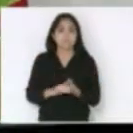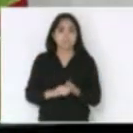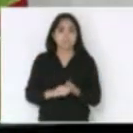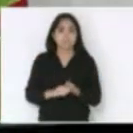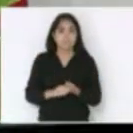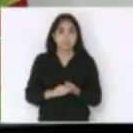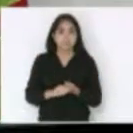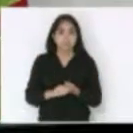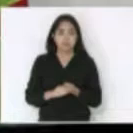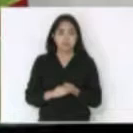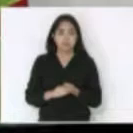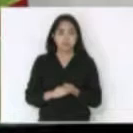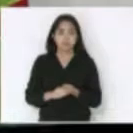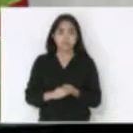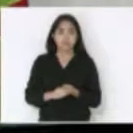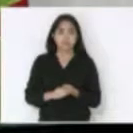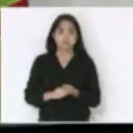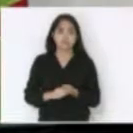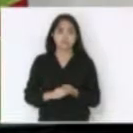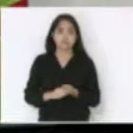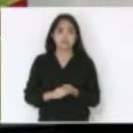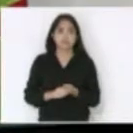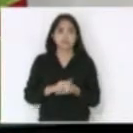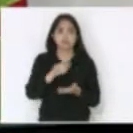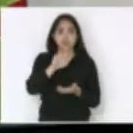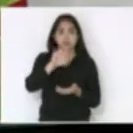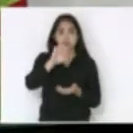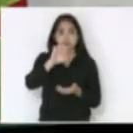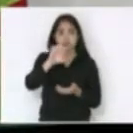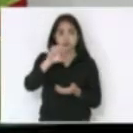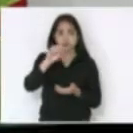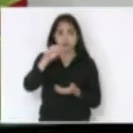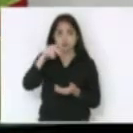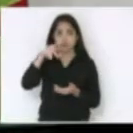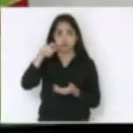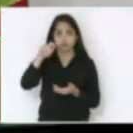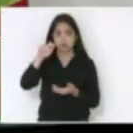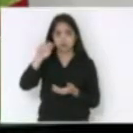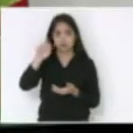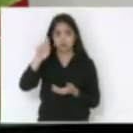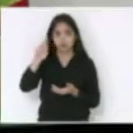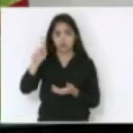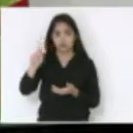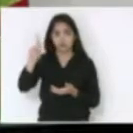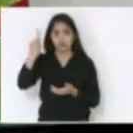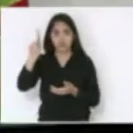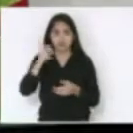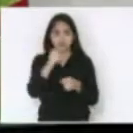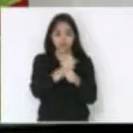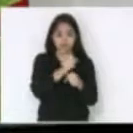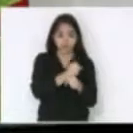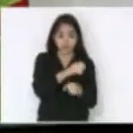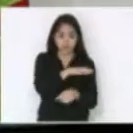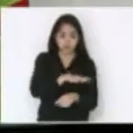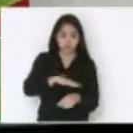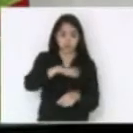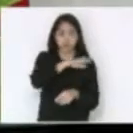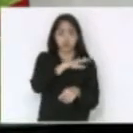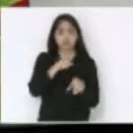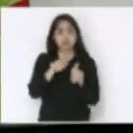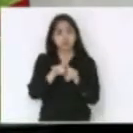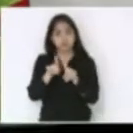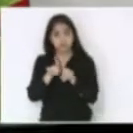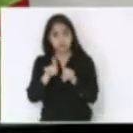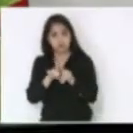do grande geoparque que está que sendo construído na região e também o parque nacional